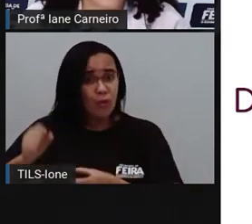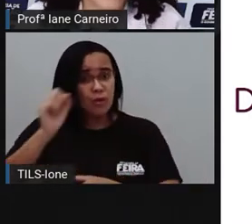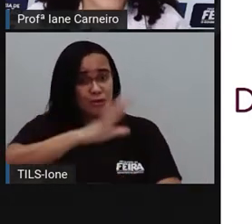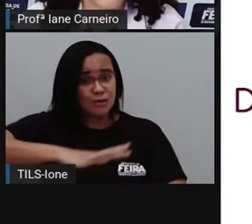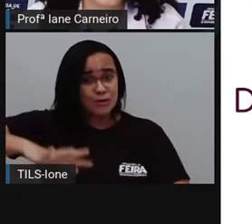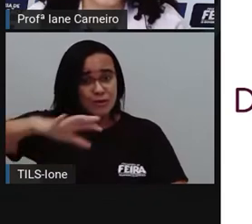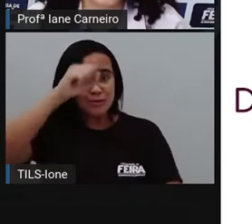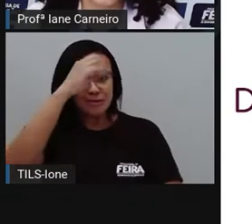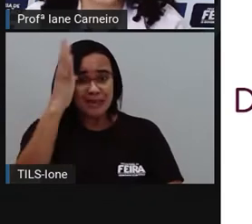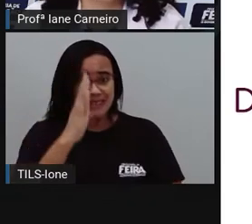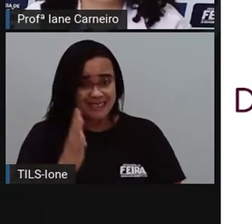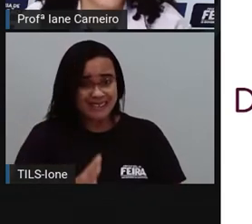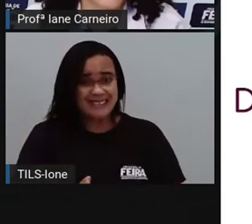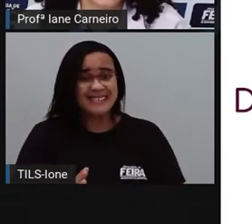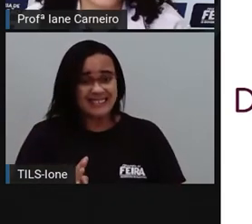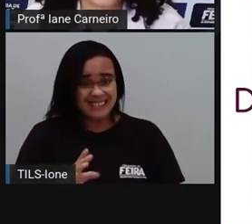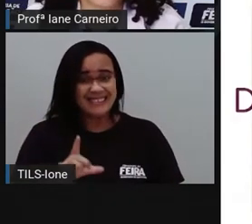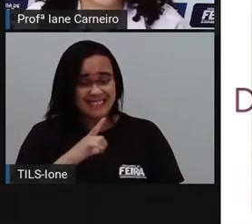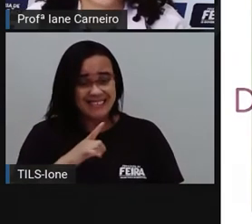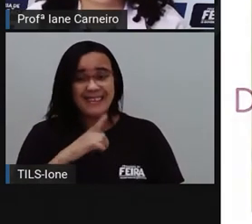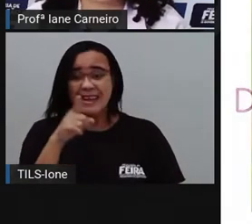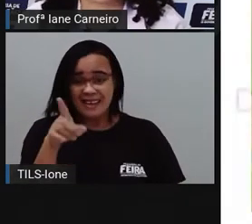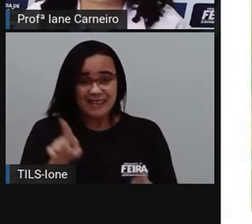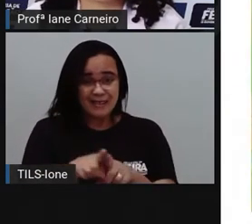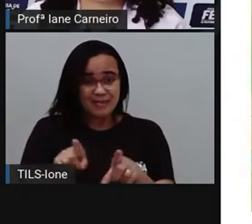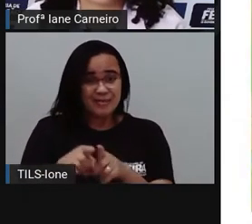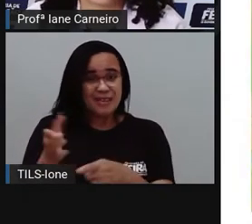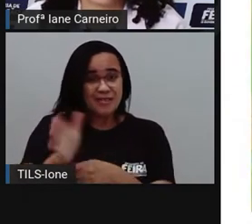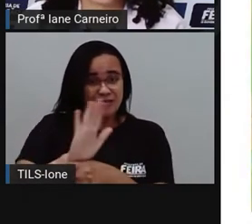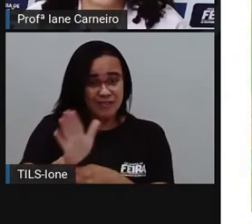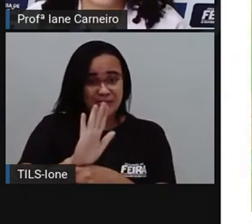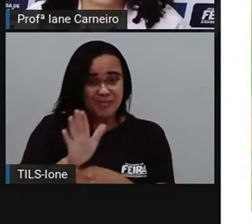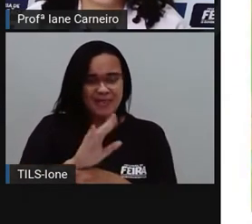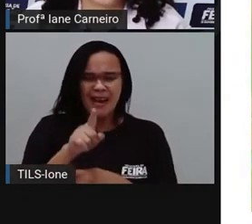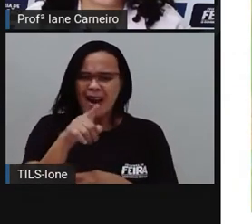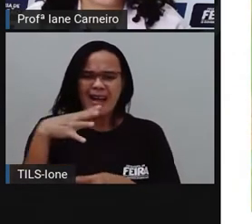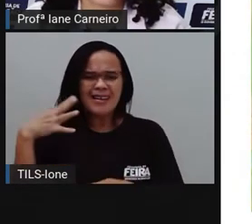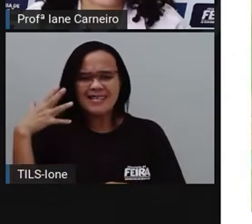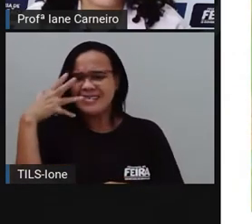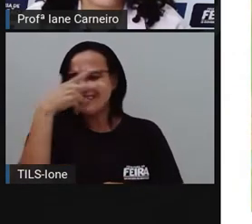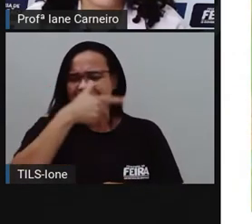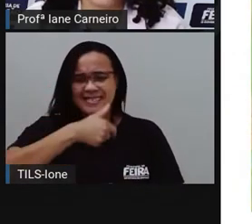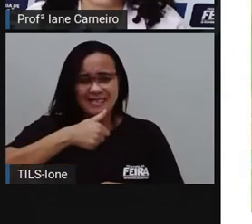animal que aparece no filme Rio, que a Pró falou para vocês. Olha como ele é lindo.